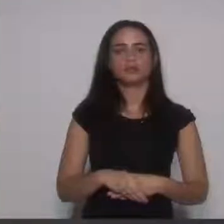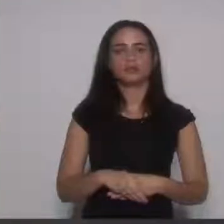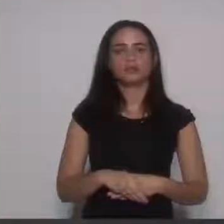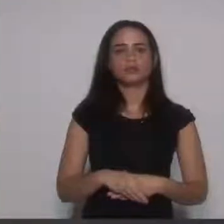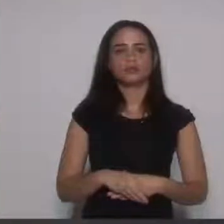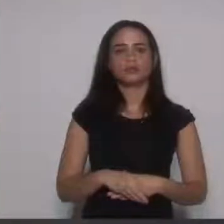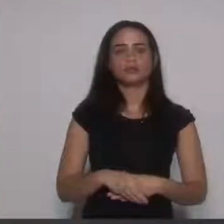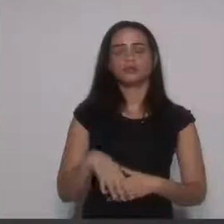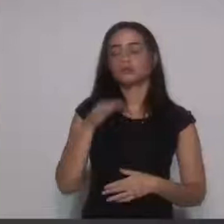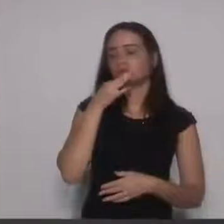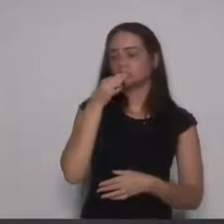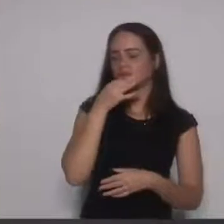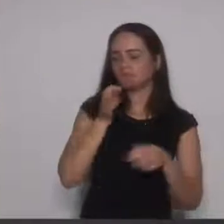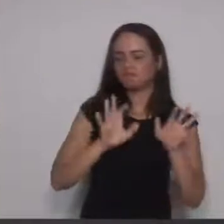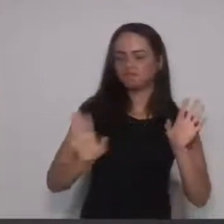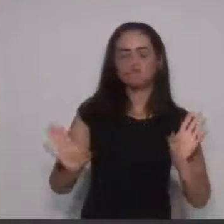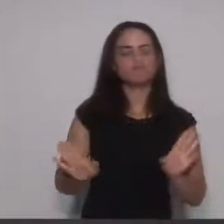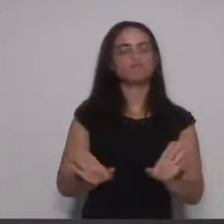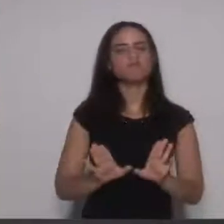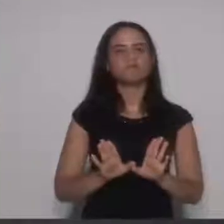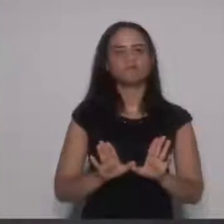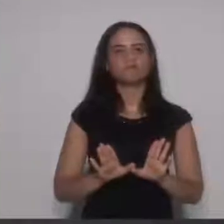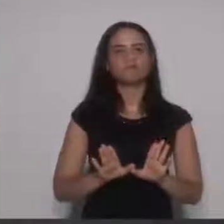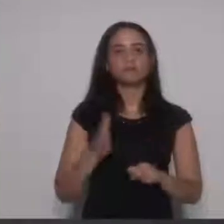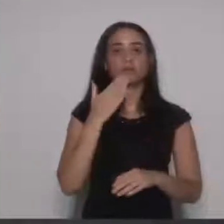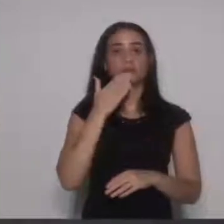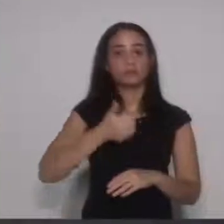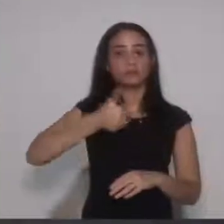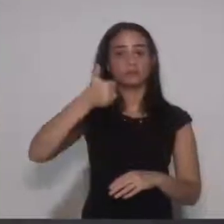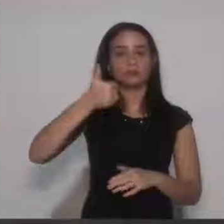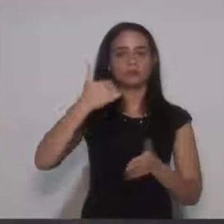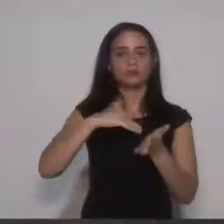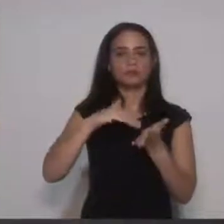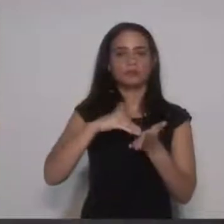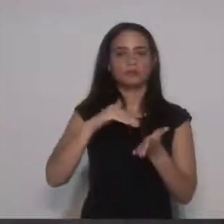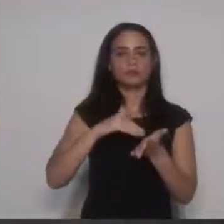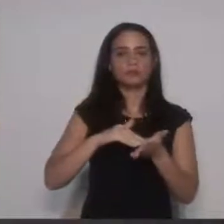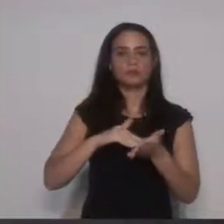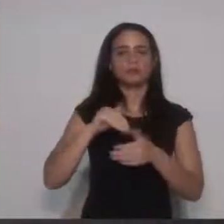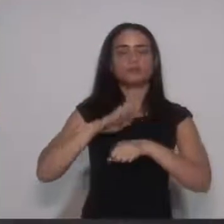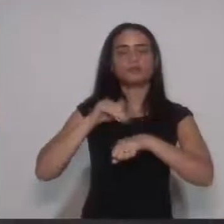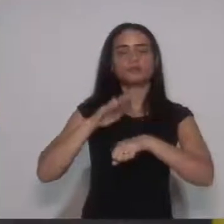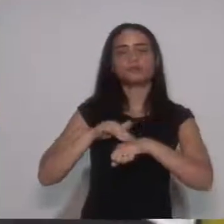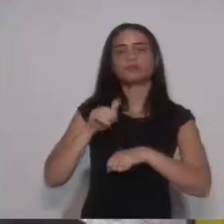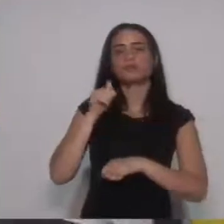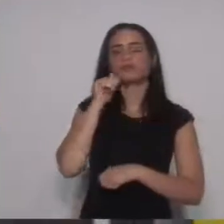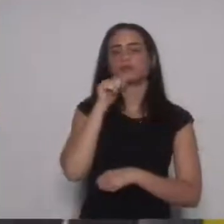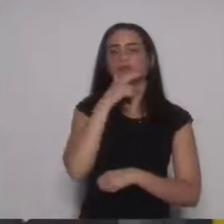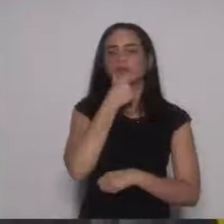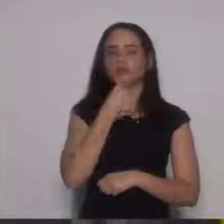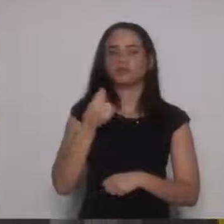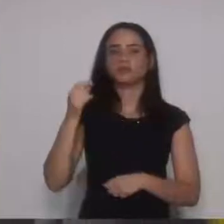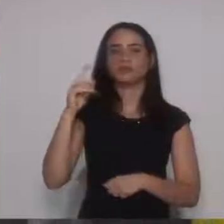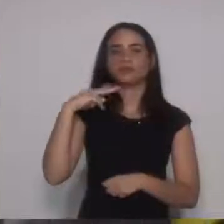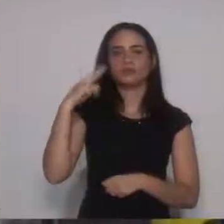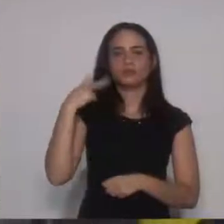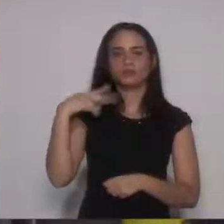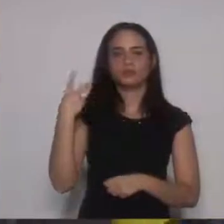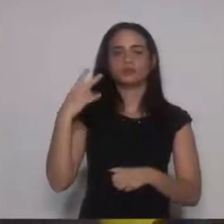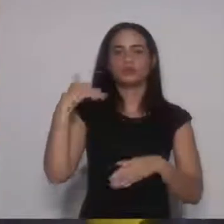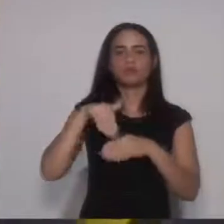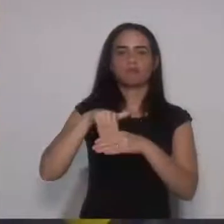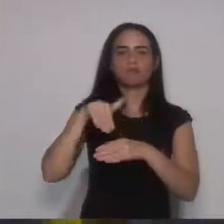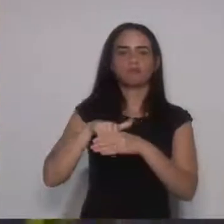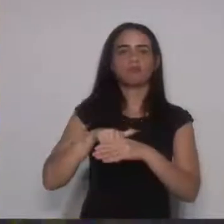havendo nenhuma manifestação de lideranças, solicito ao primeiro-secretário que proceda a chamada dos vereadores e vereadoras para a